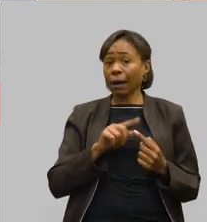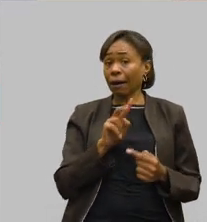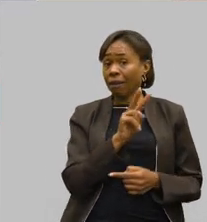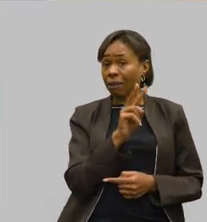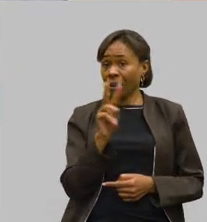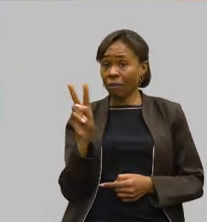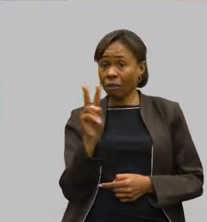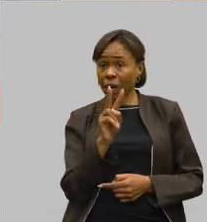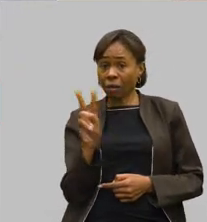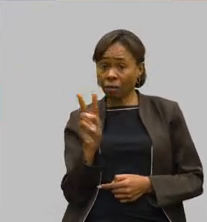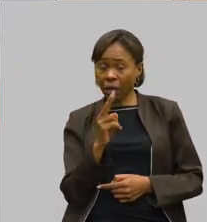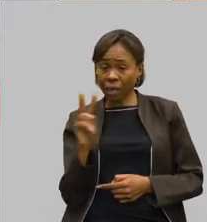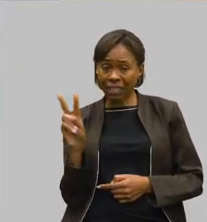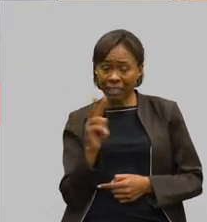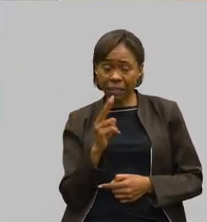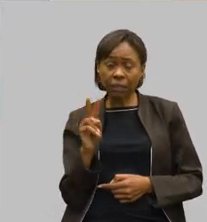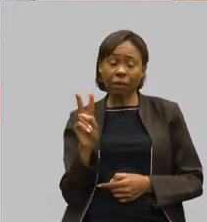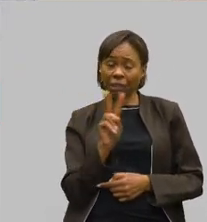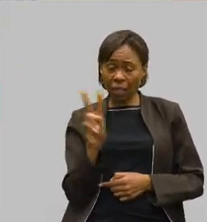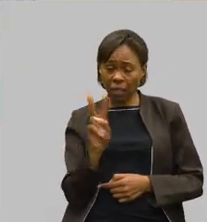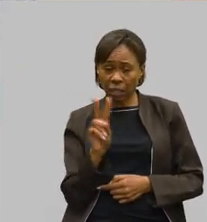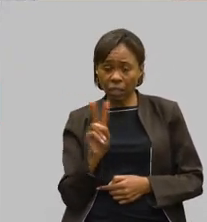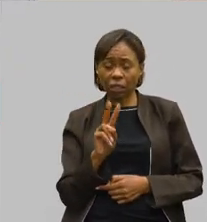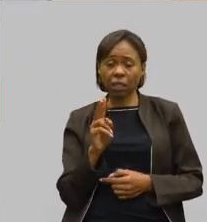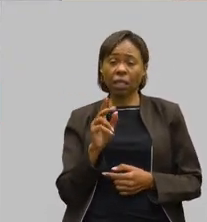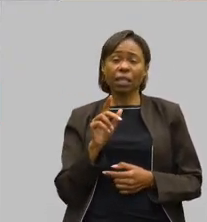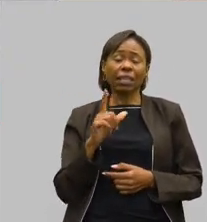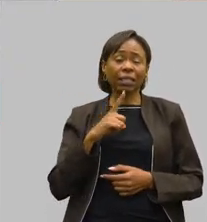muito trabalhador resgatado, muitos